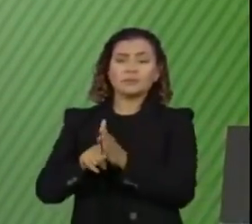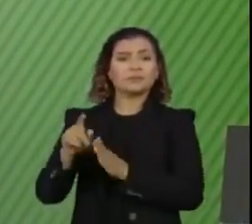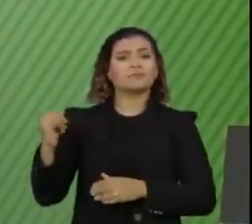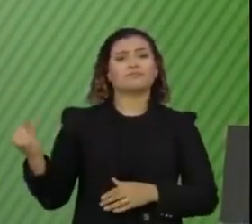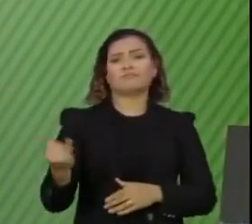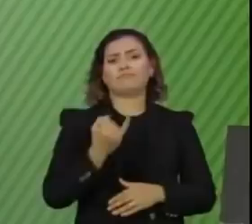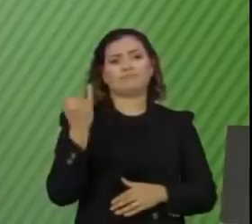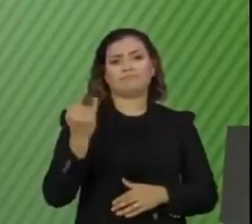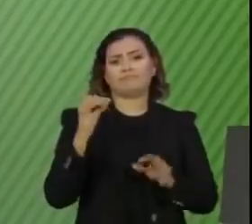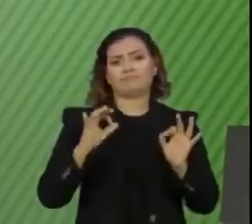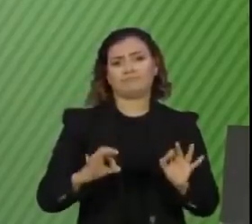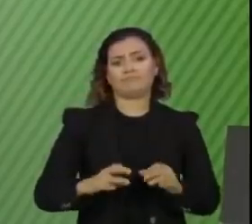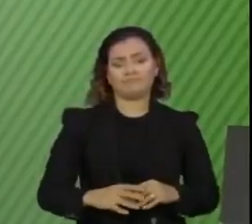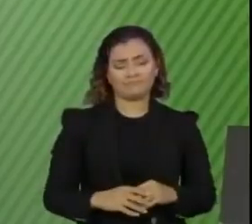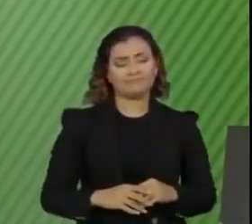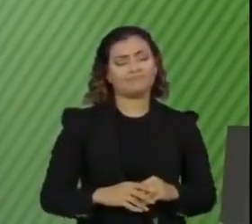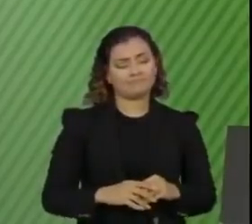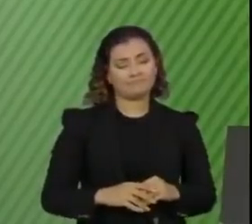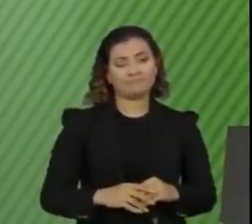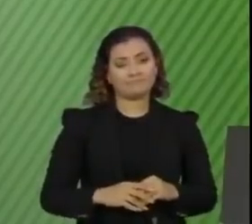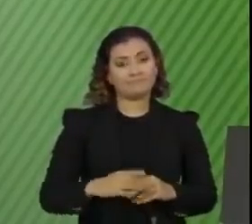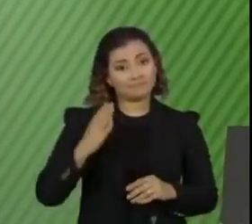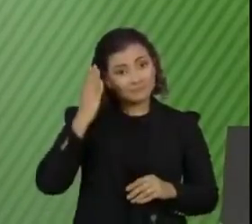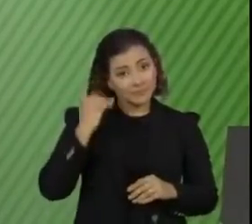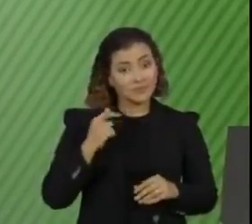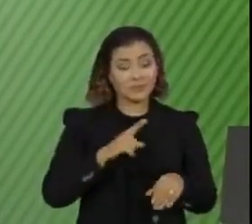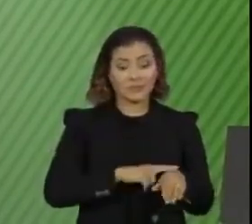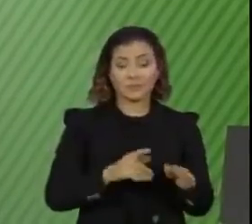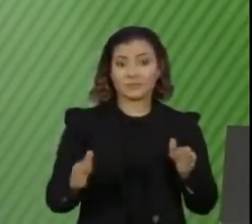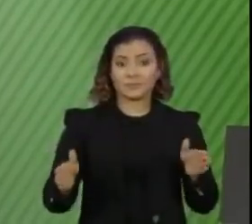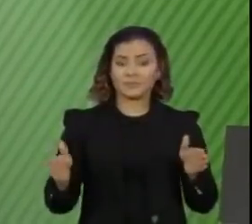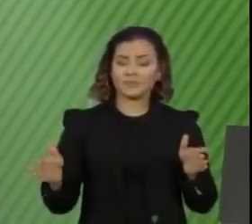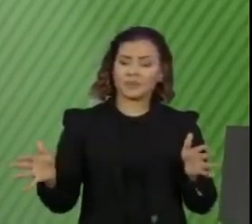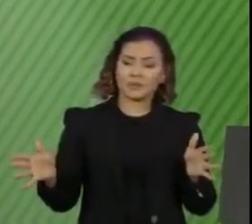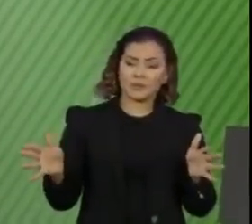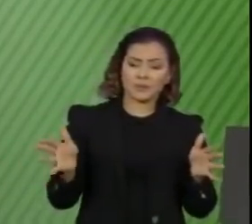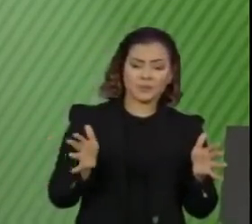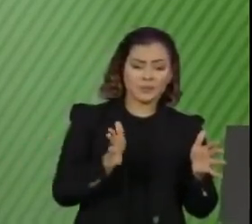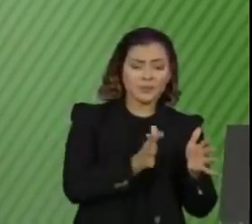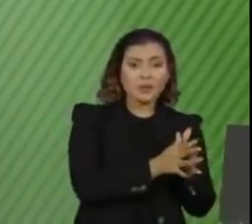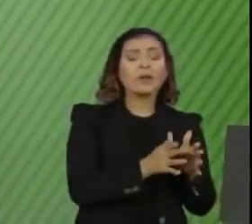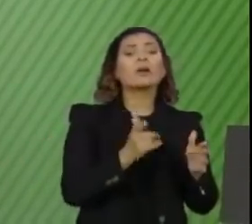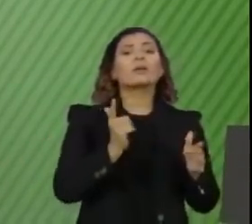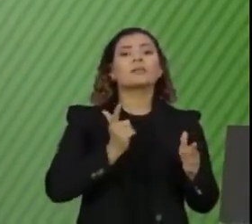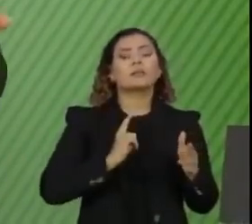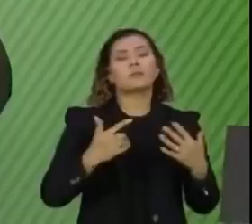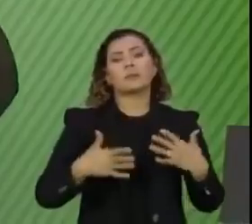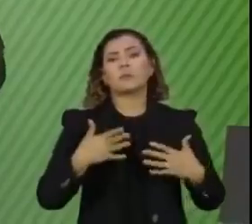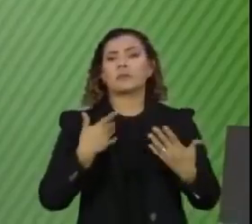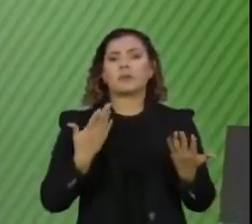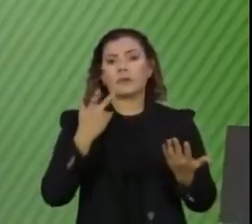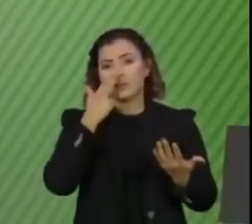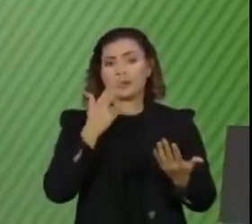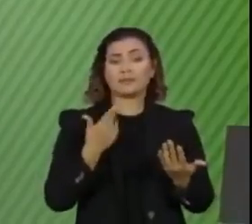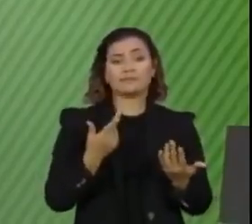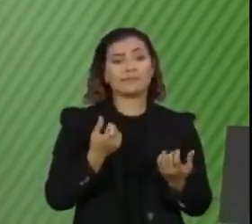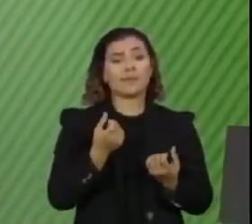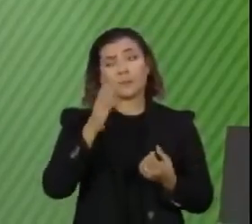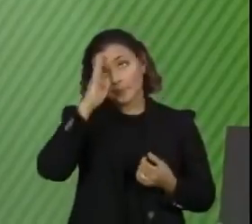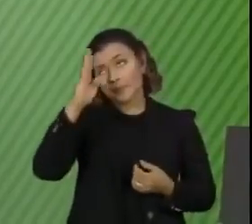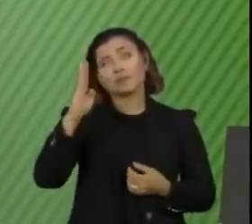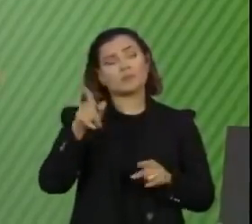inestimável. Quer dizer, sei que durante essa jornada houve muito ceticismo, governador. Em ceticismo, inclusive,